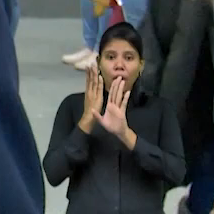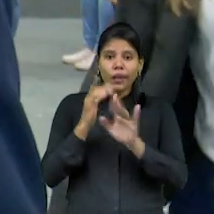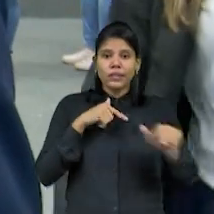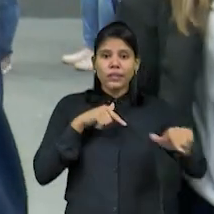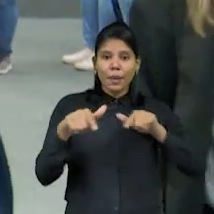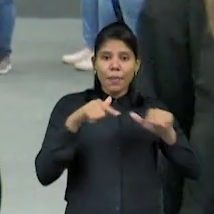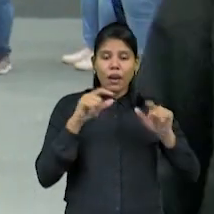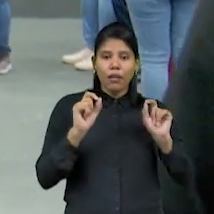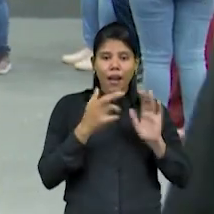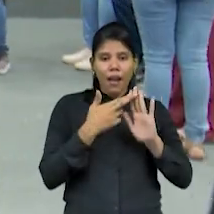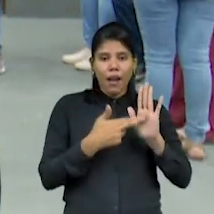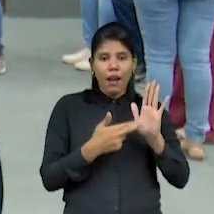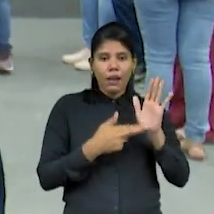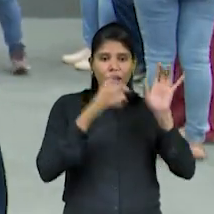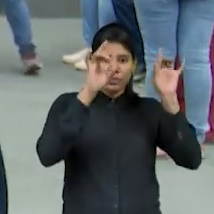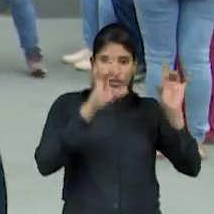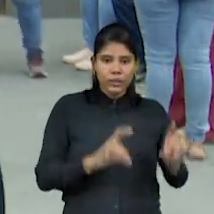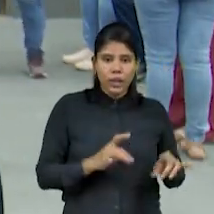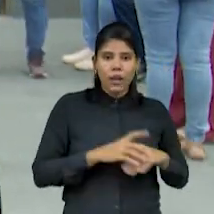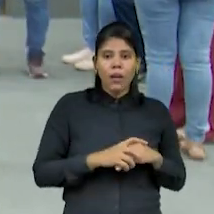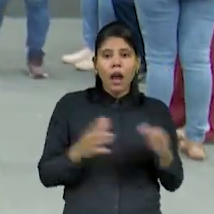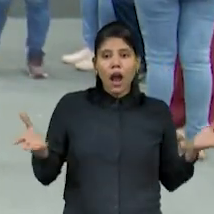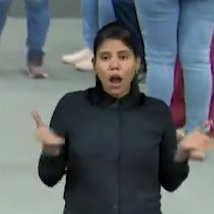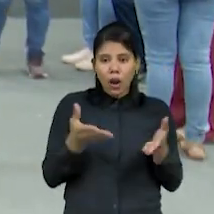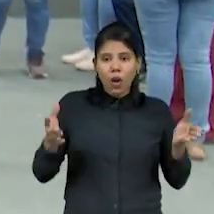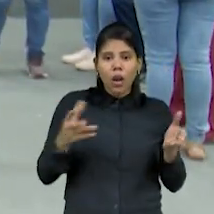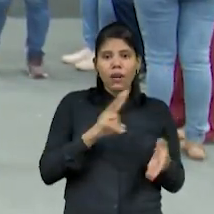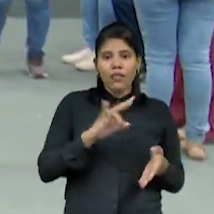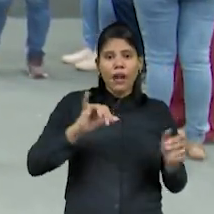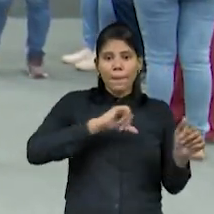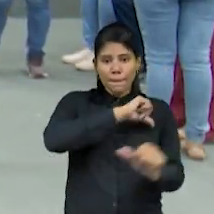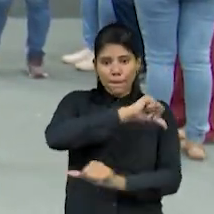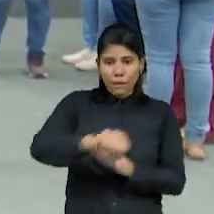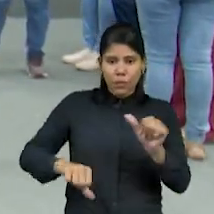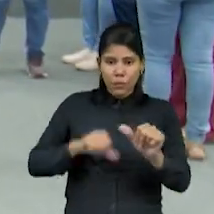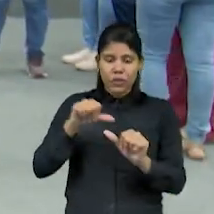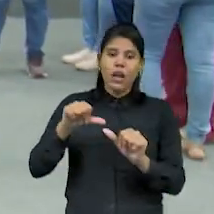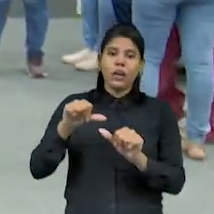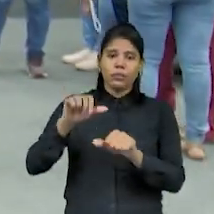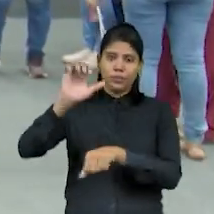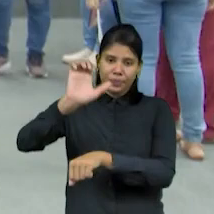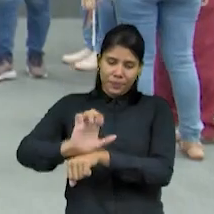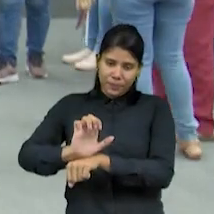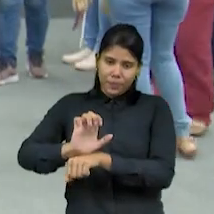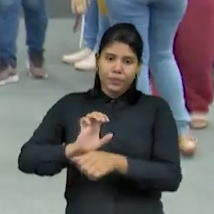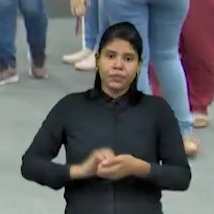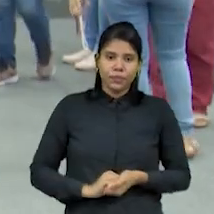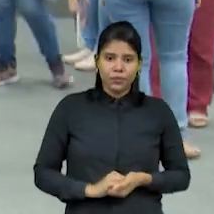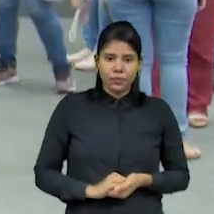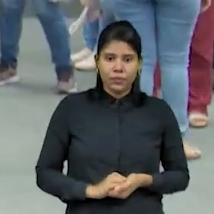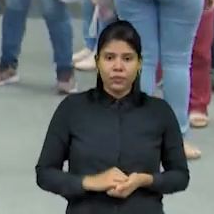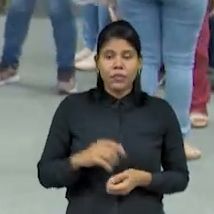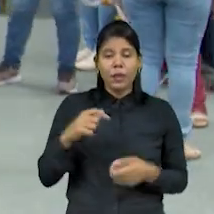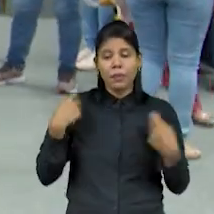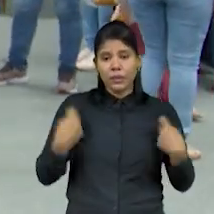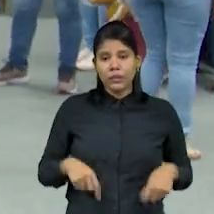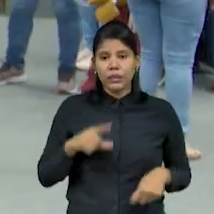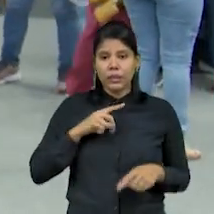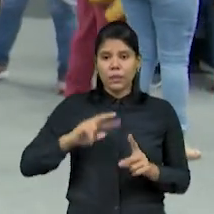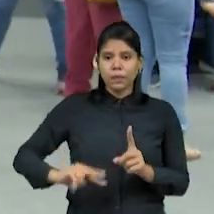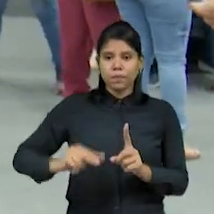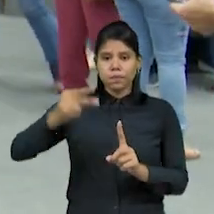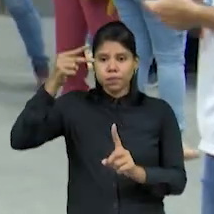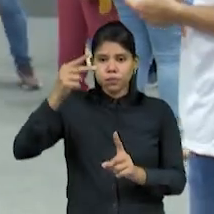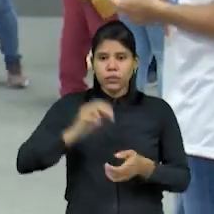que vão ganhar quando forem para estatutário ou forem para seretista. Inclusive, planificar carreira. São vários